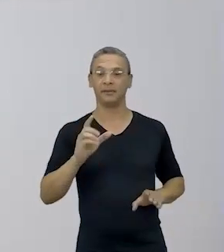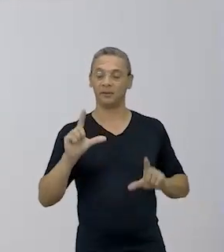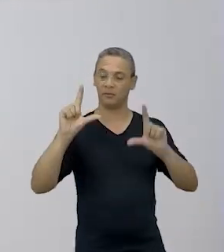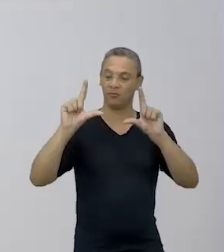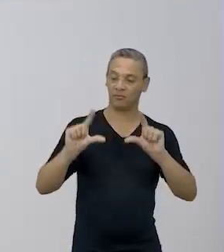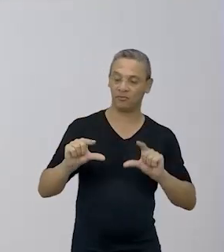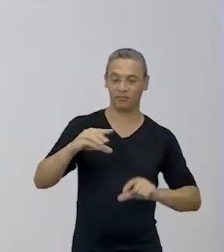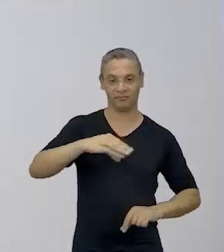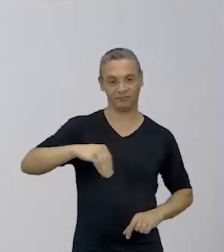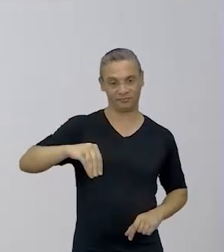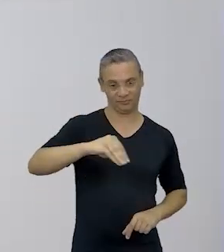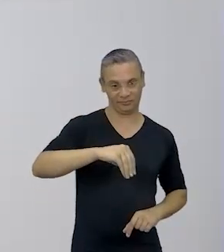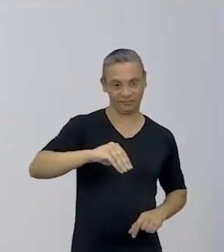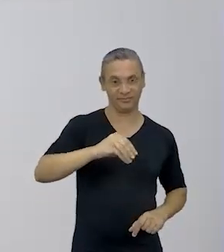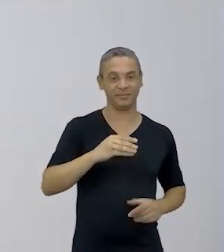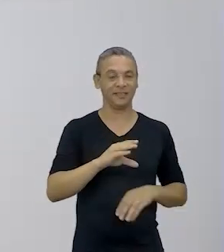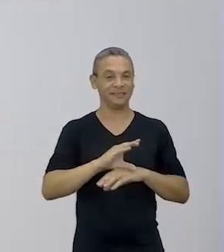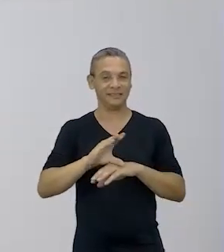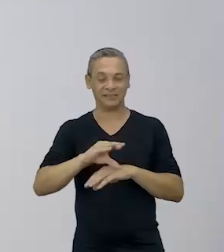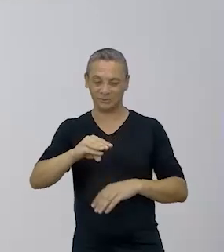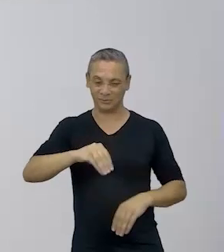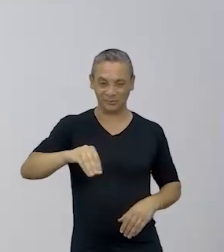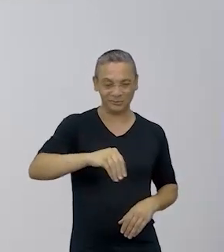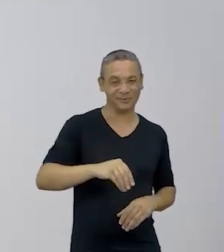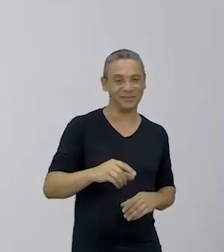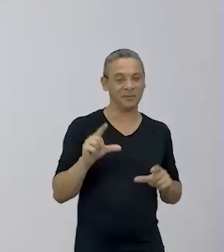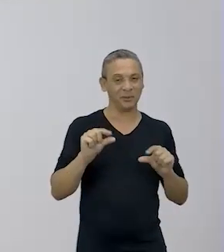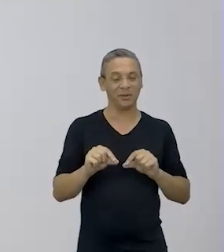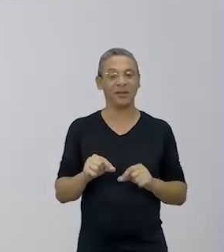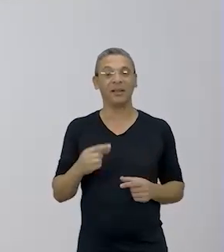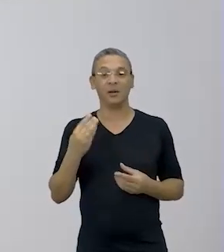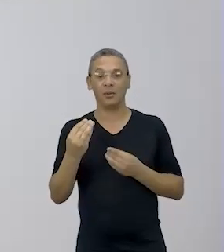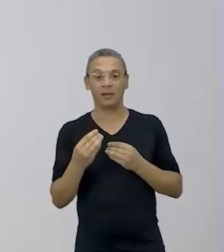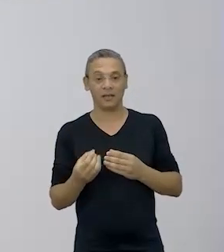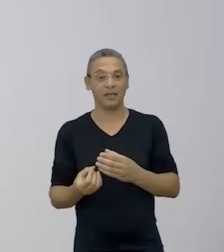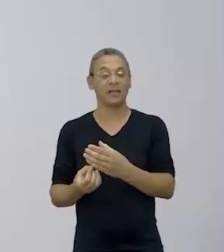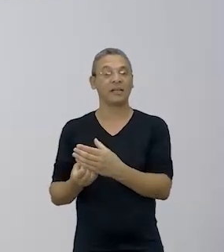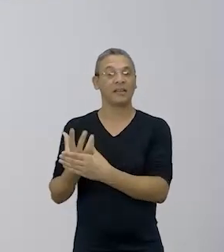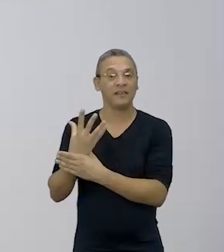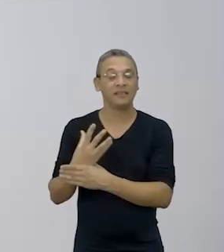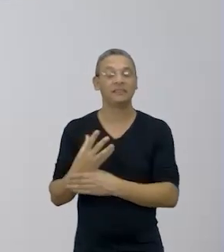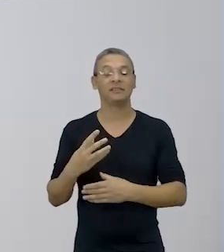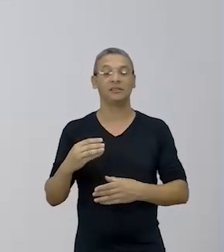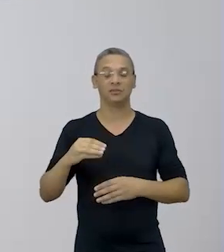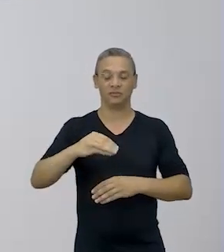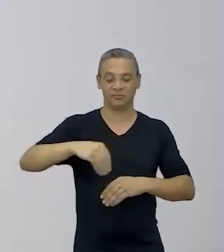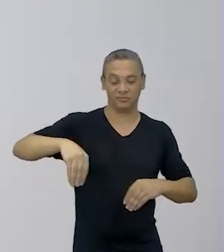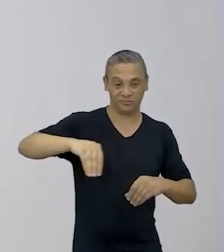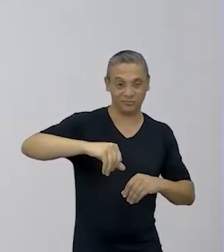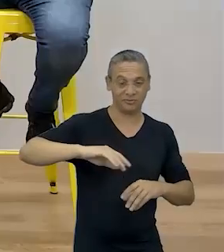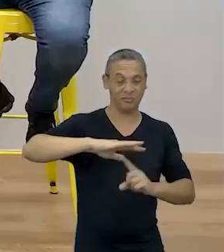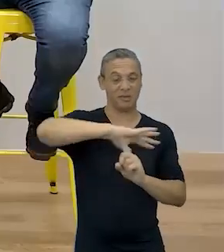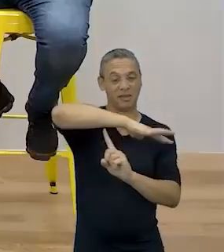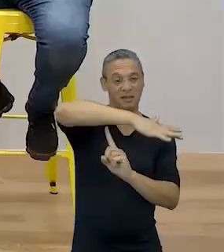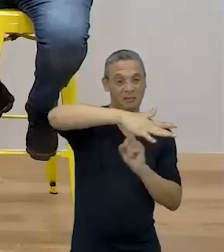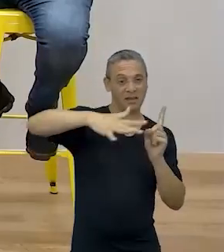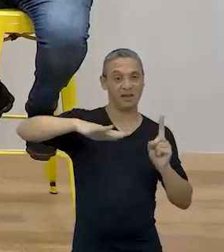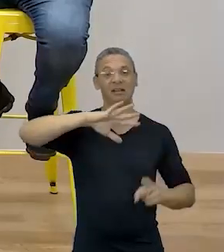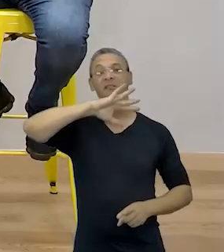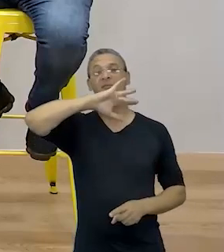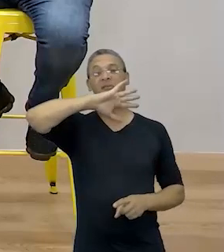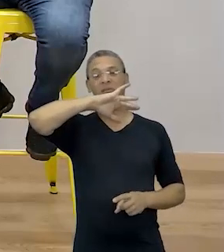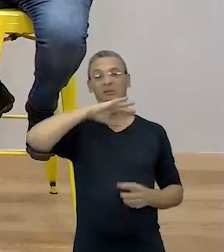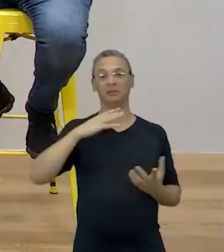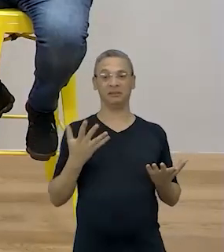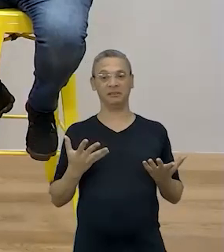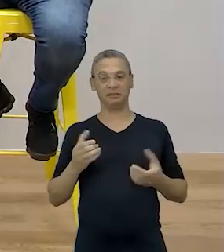cimento, né? Lembrando do impacto, né? Que a produção do cimento causa no meio ambiente, né? Se a gente parar de usar